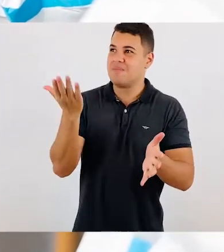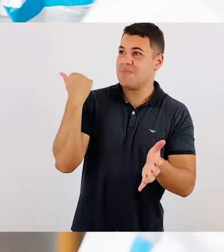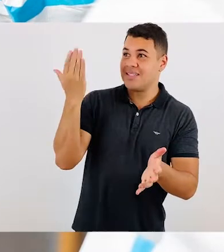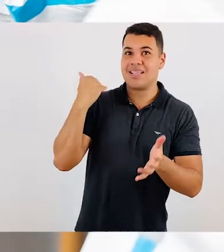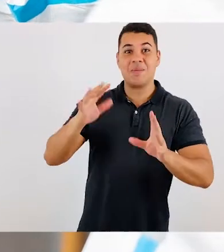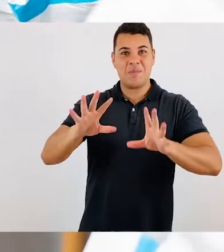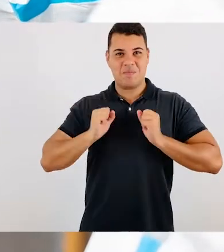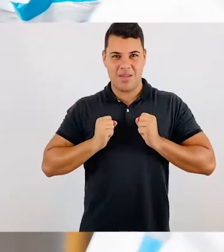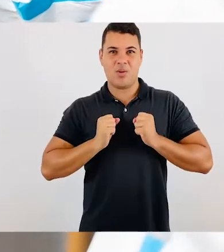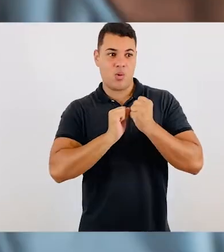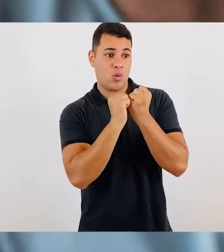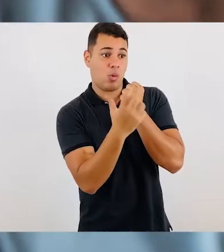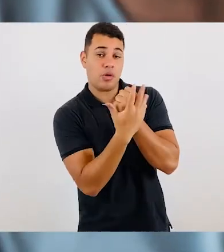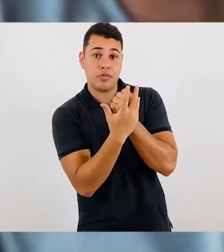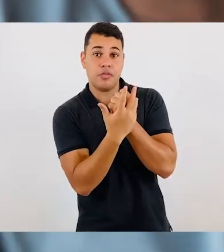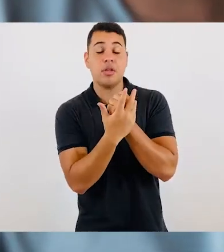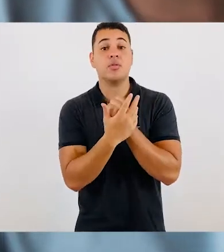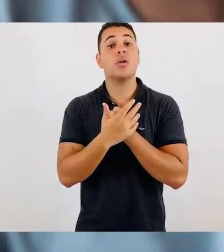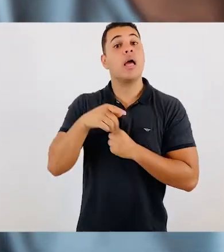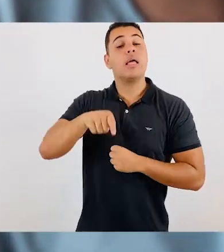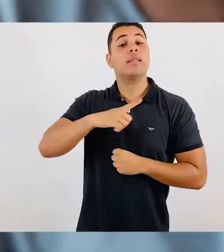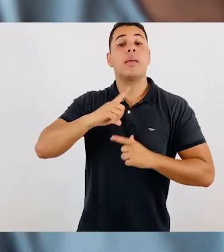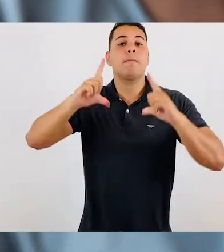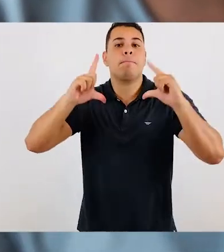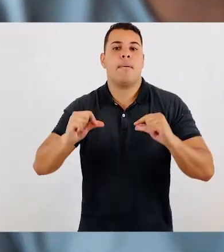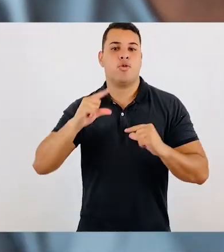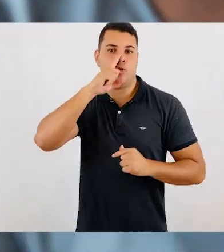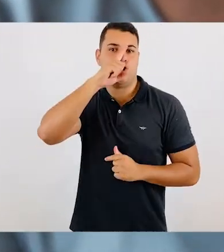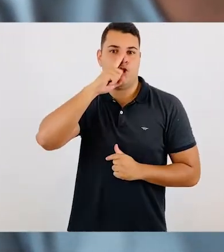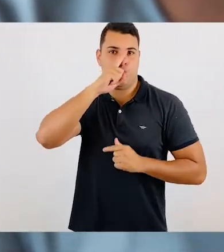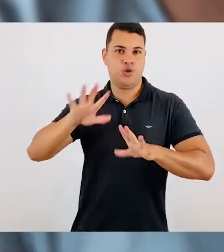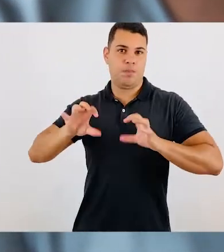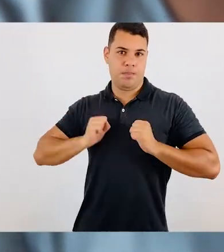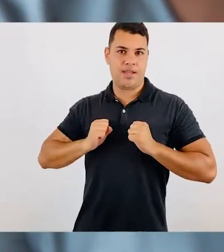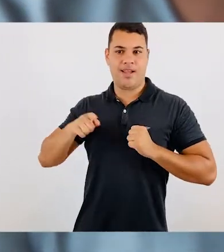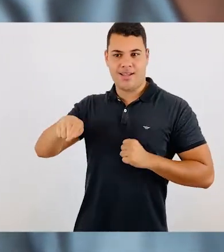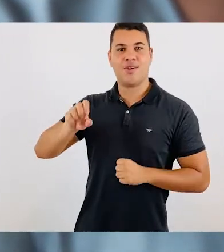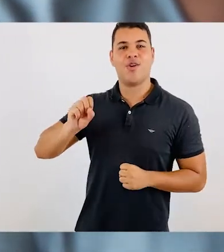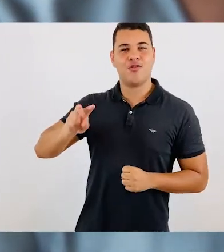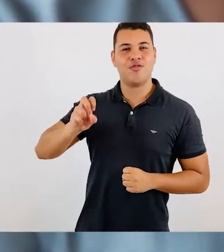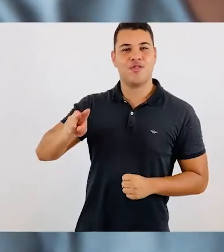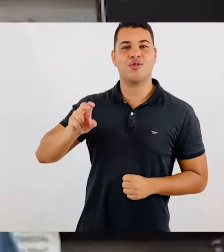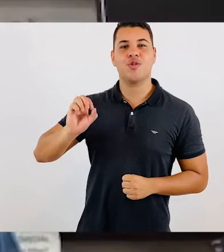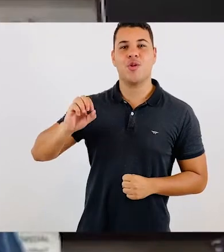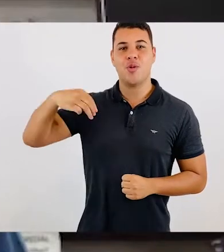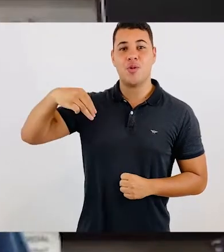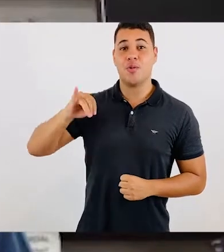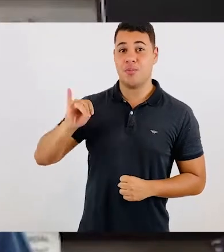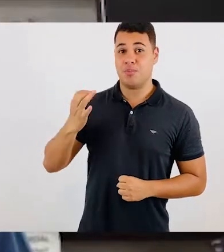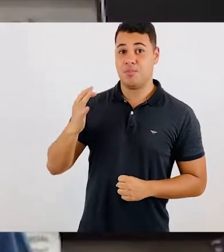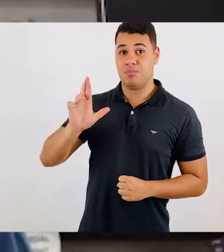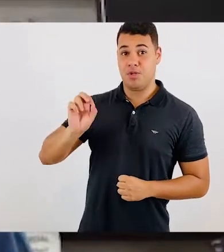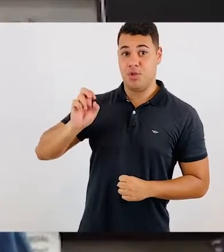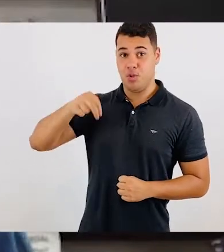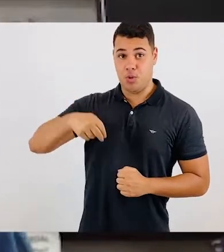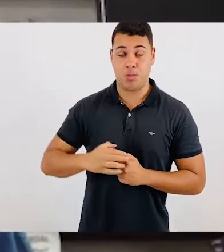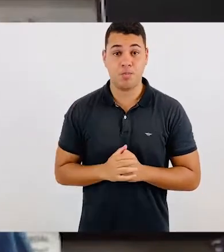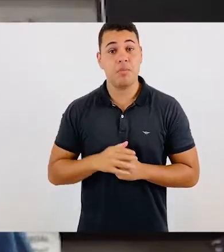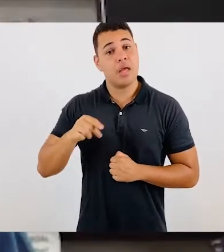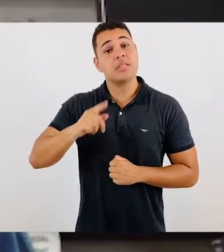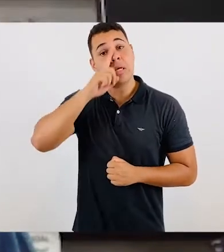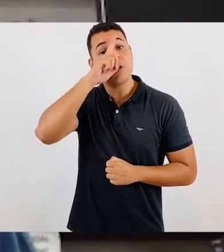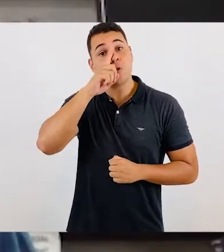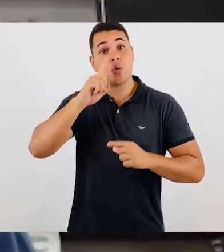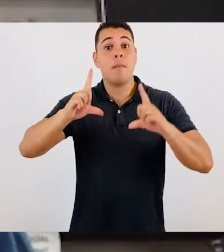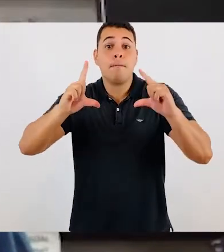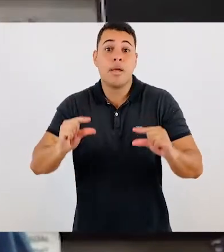Ômicron também, comparativamente às pessoas que nunca tiveram Covid. Mas, mesmo esse risco sendo menor,